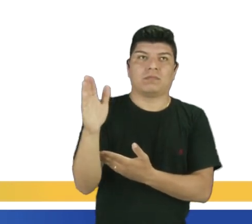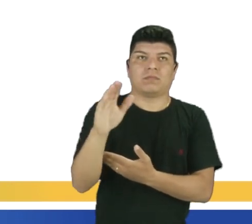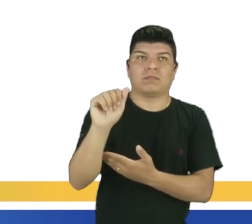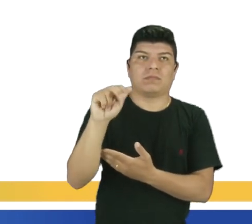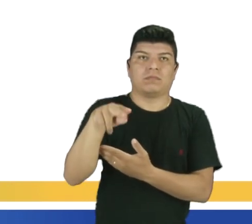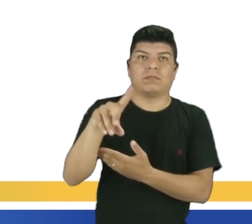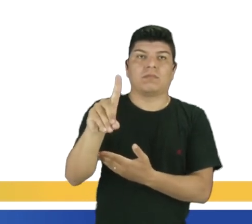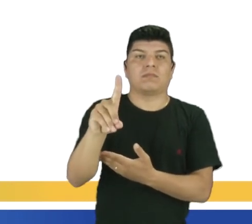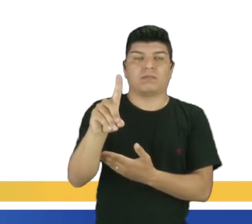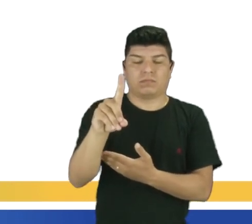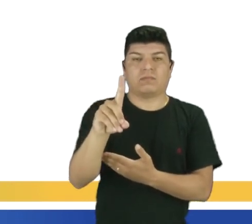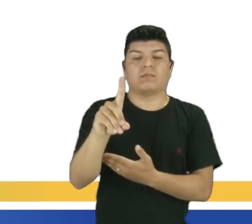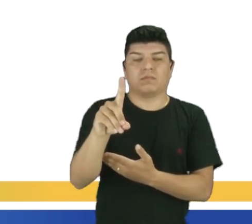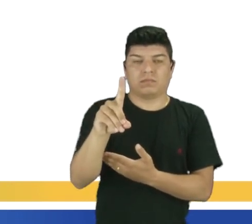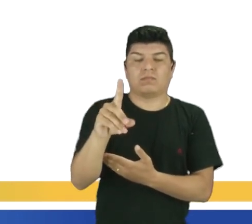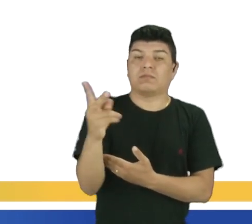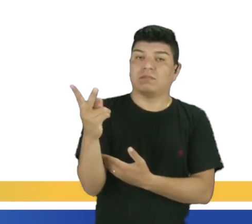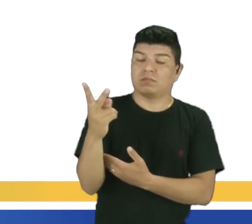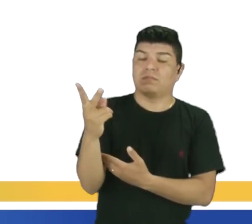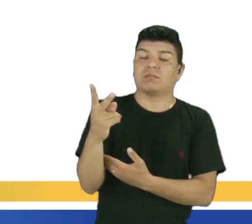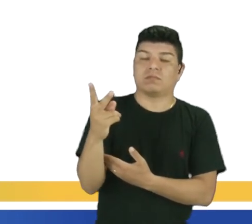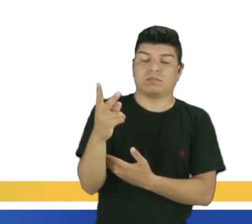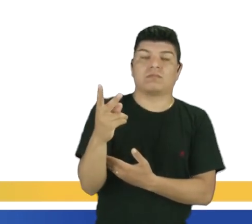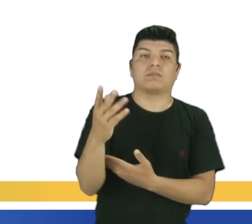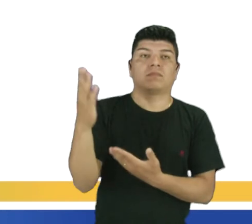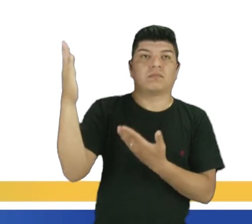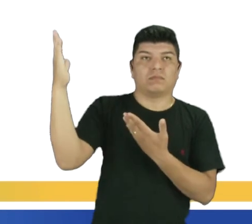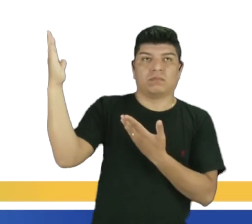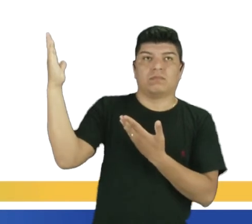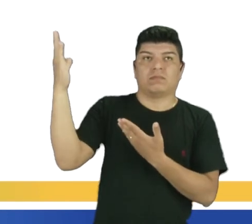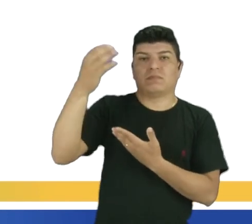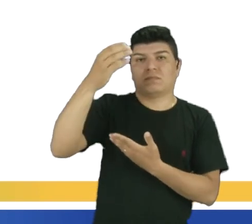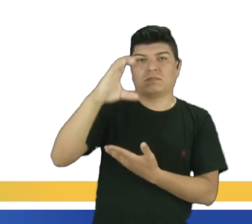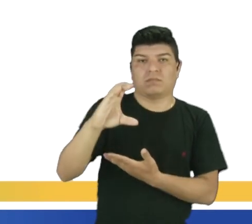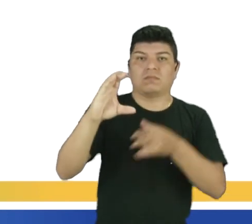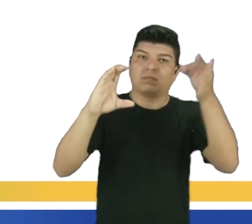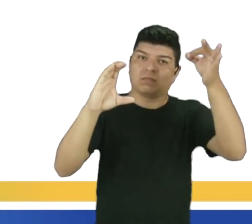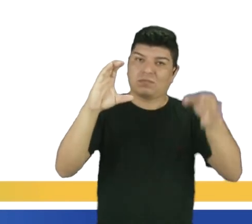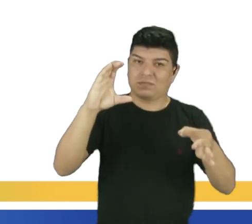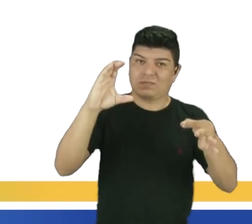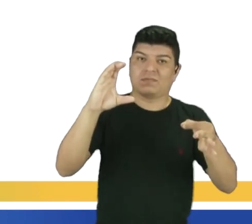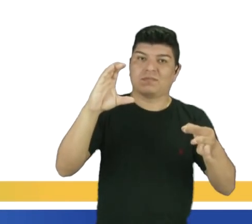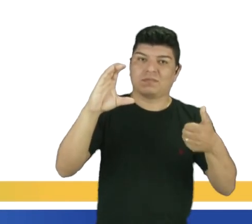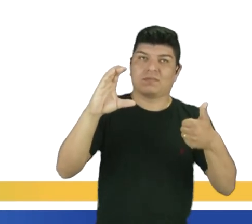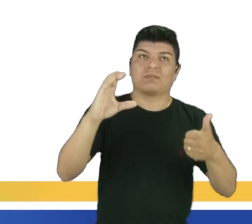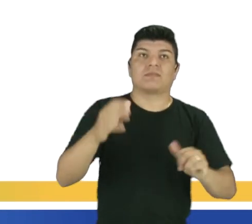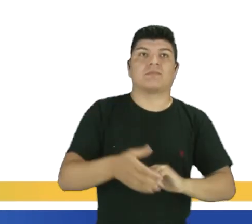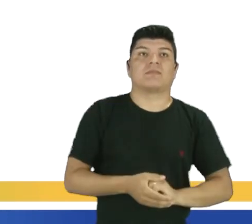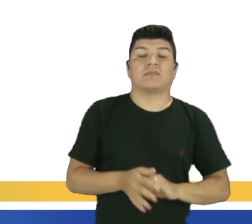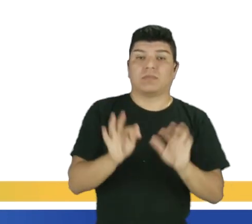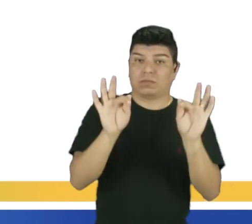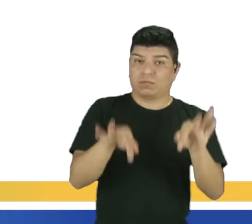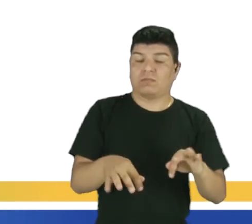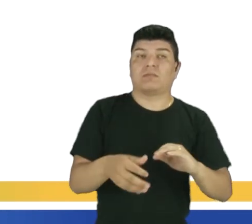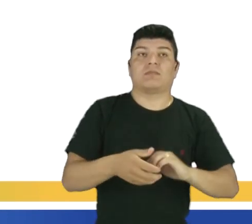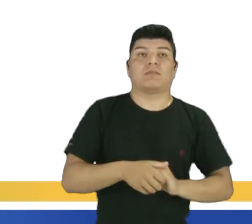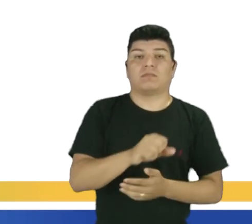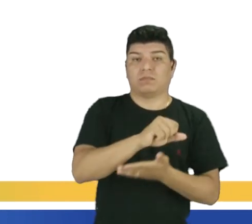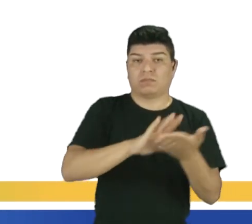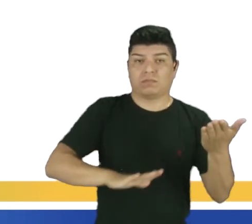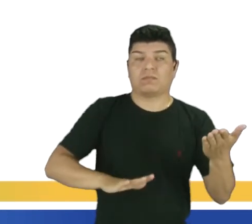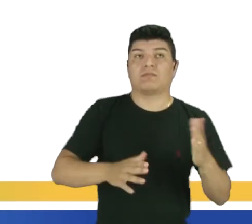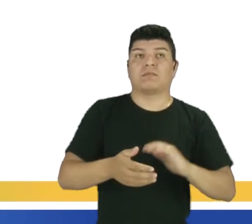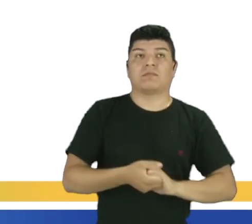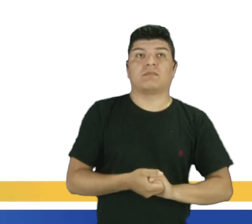for the job. Pedro e também Kate se candidataram ao emprego. Letra C, opção correta. E a última, o último